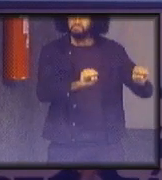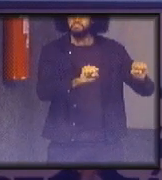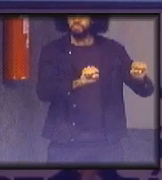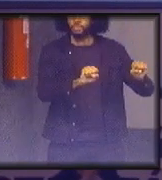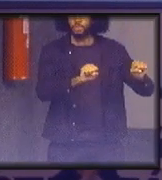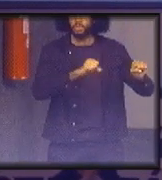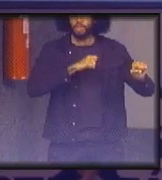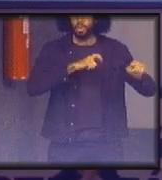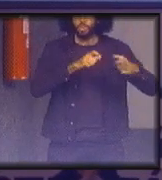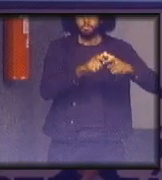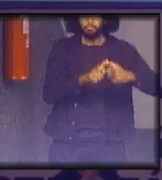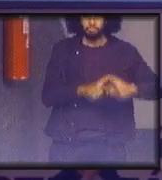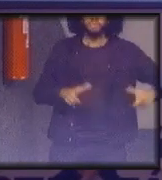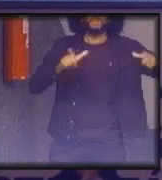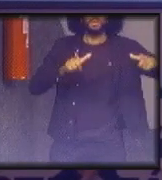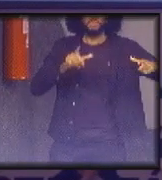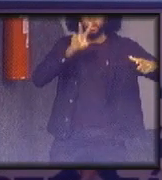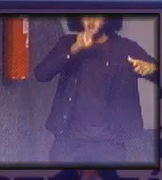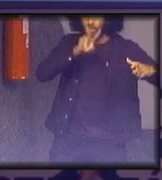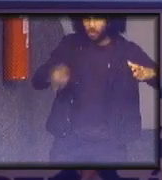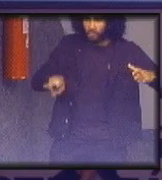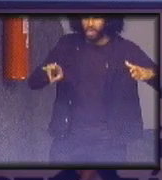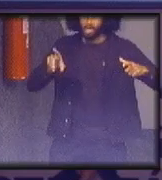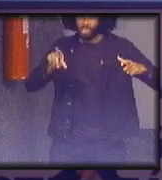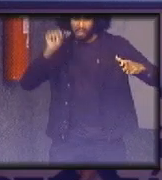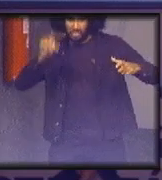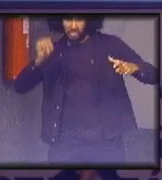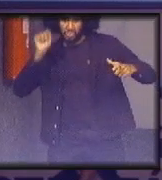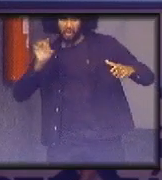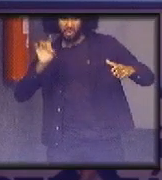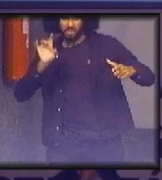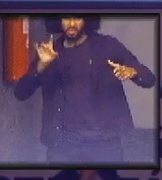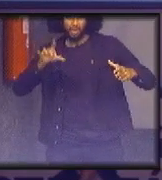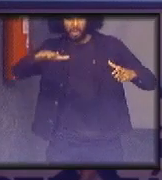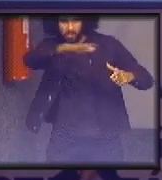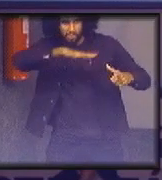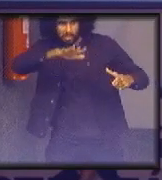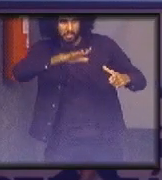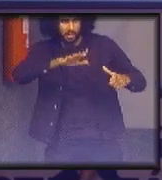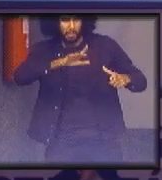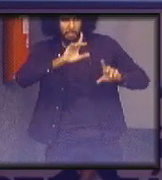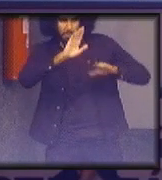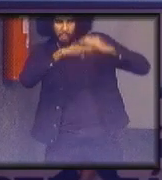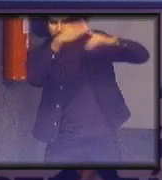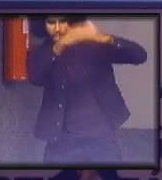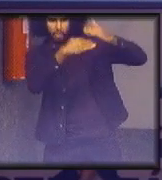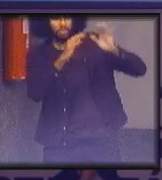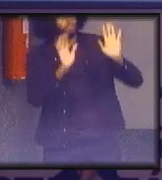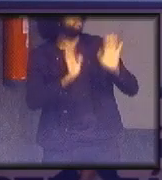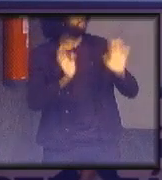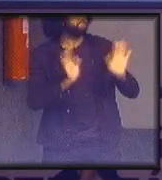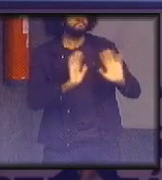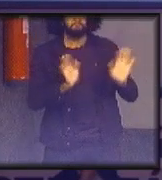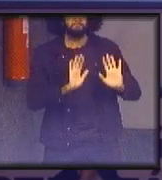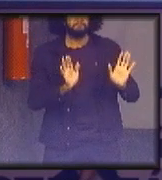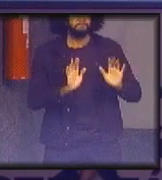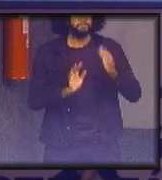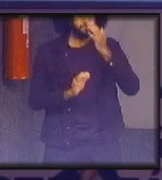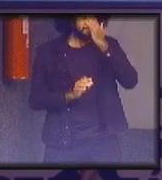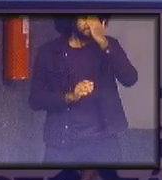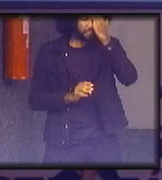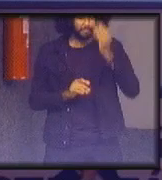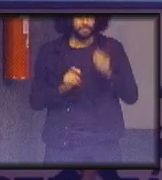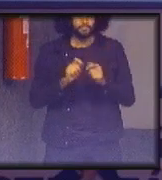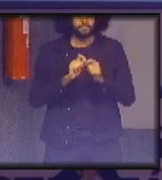abrangente que não olha que não escolhe apenas uma dimensão para evoluir para fazer com que a gente